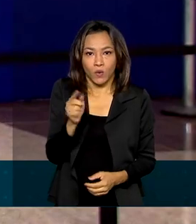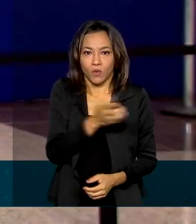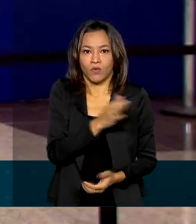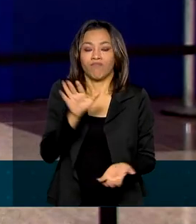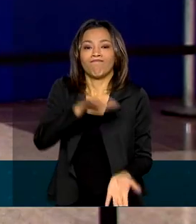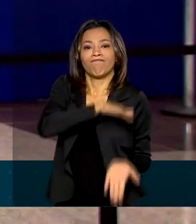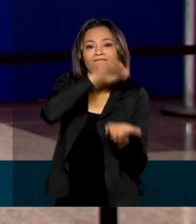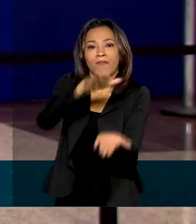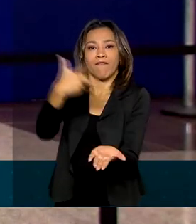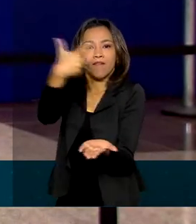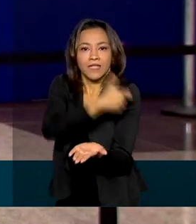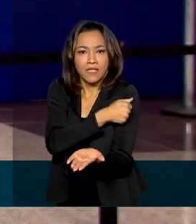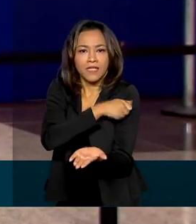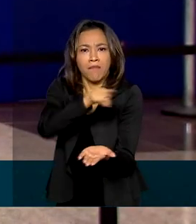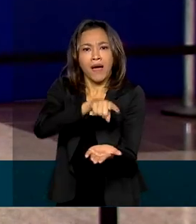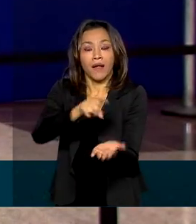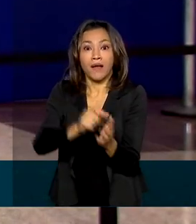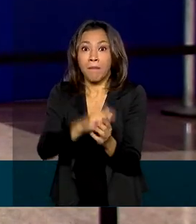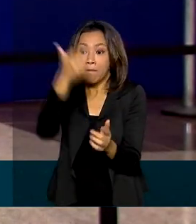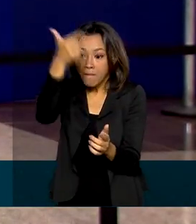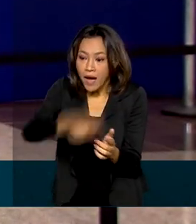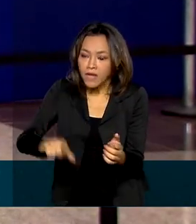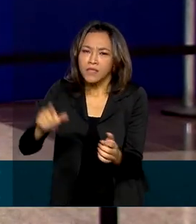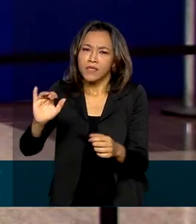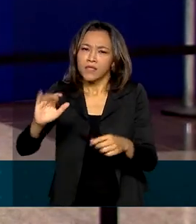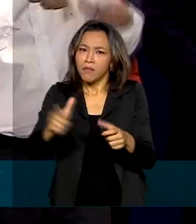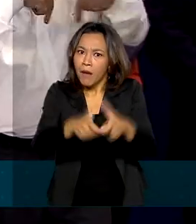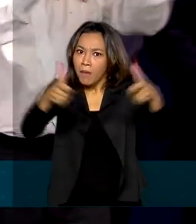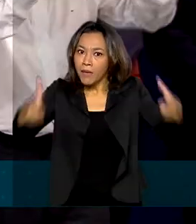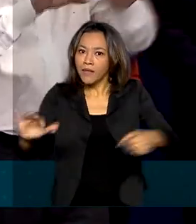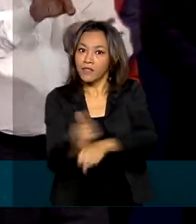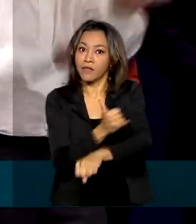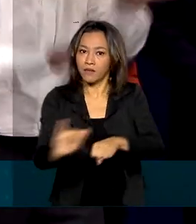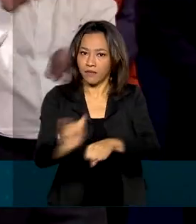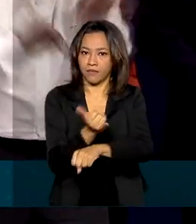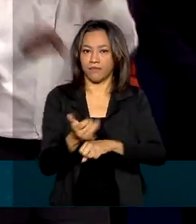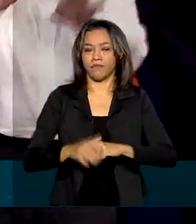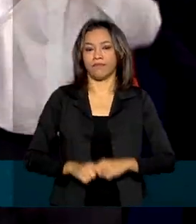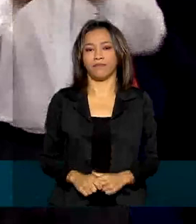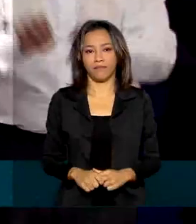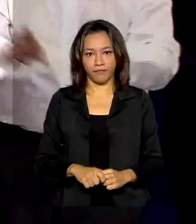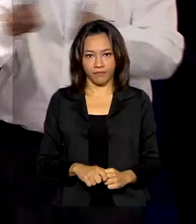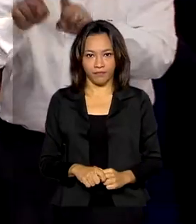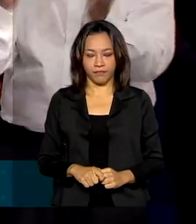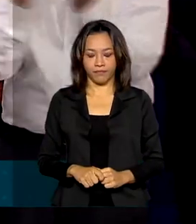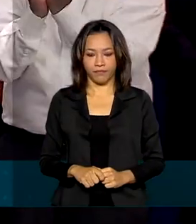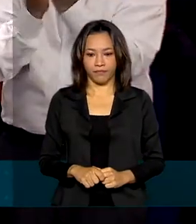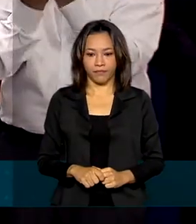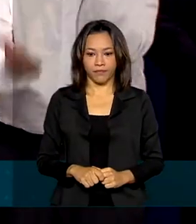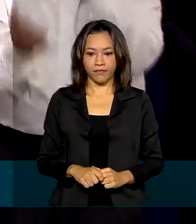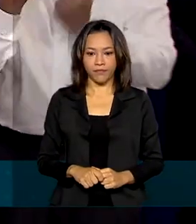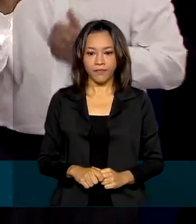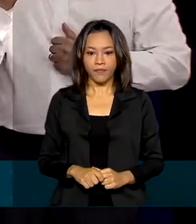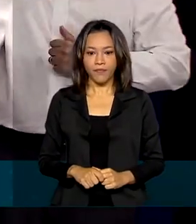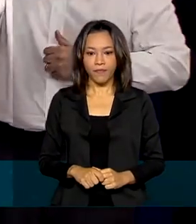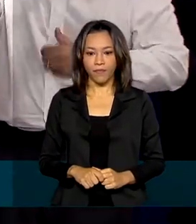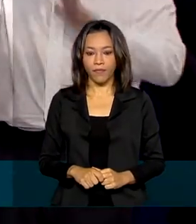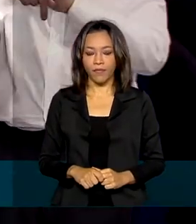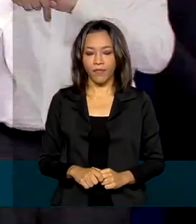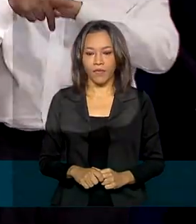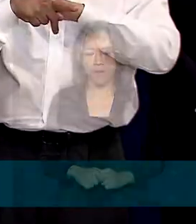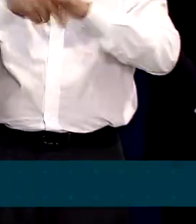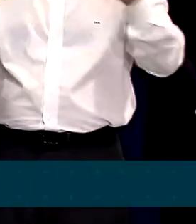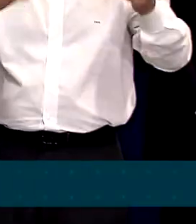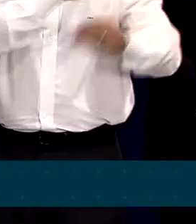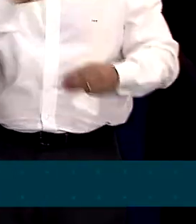ampliar as estratégias de controle do coronavírus. Uma equipe de praticamente 40 pessoas do ministério já